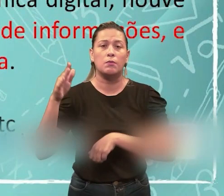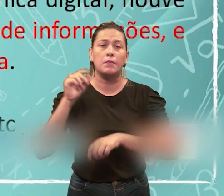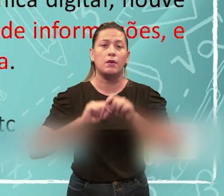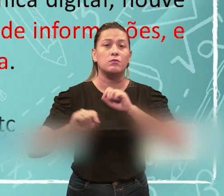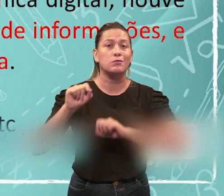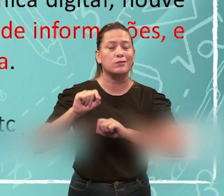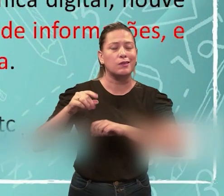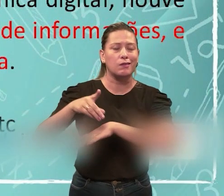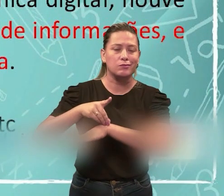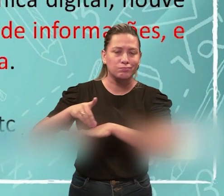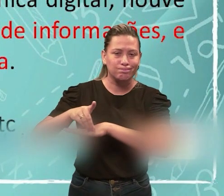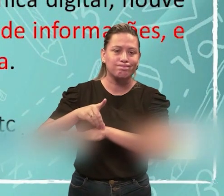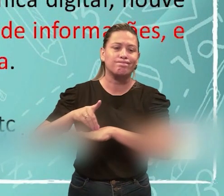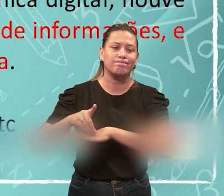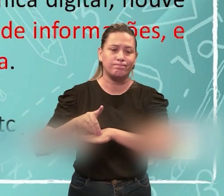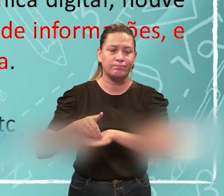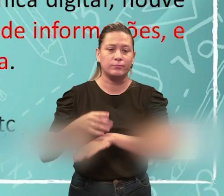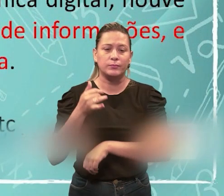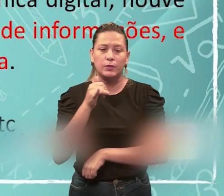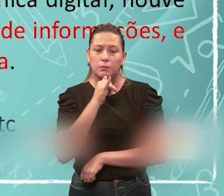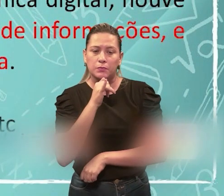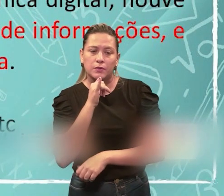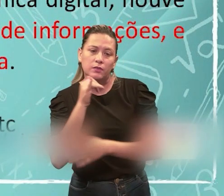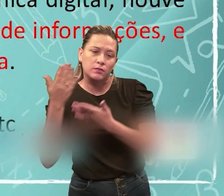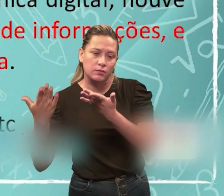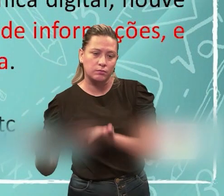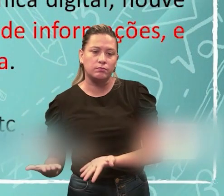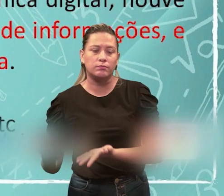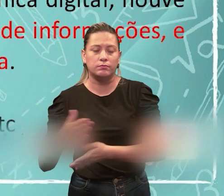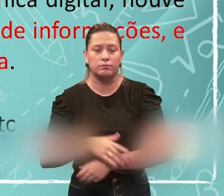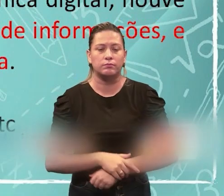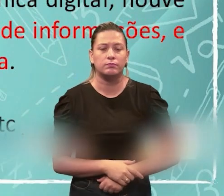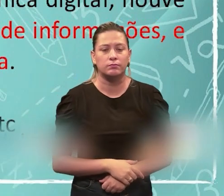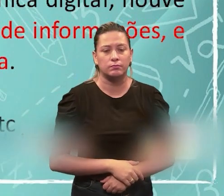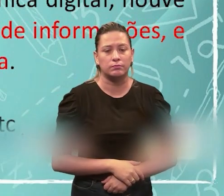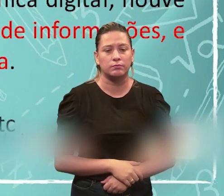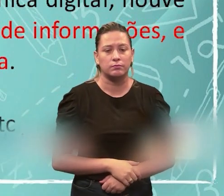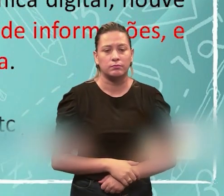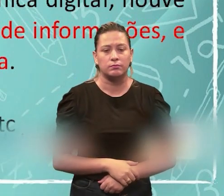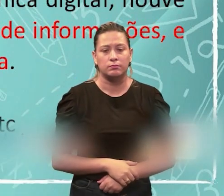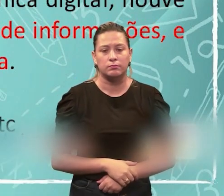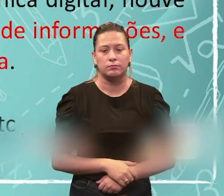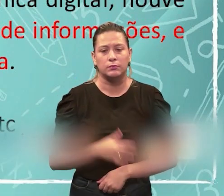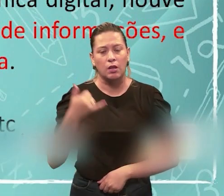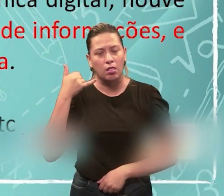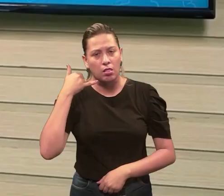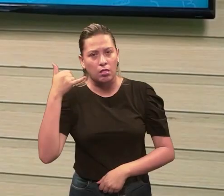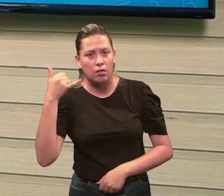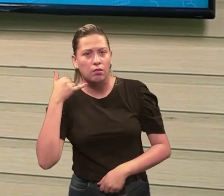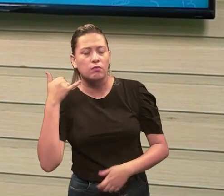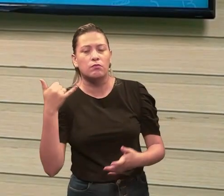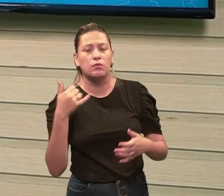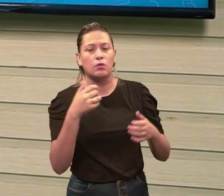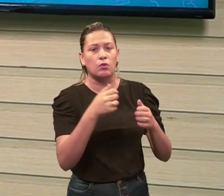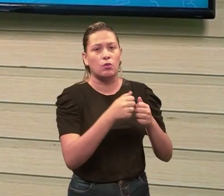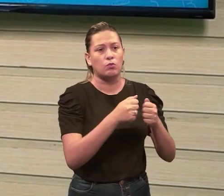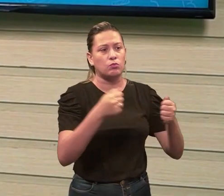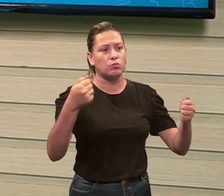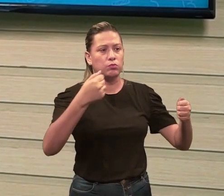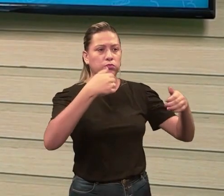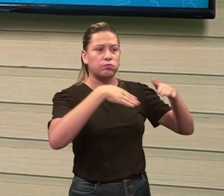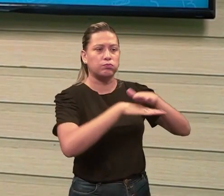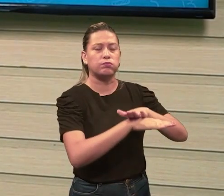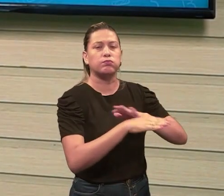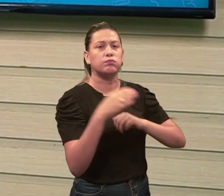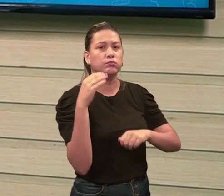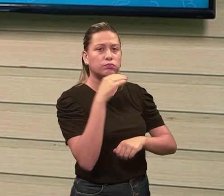digital. Então, aqui a gente tem alguns exemplos também, o disco de vinil, né? Como eu falei, os CDs, o telefone, micro-onda, tudo a gente utilizava